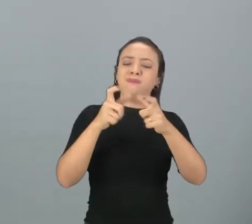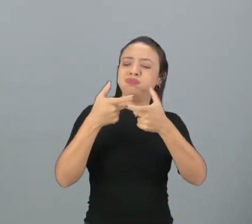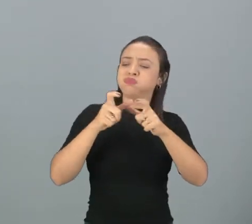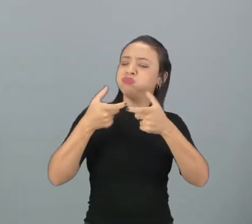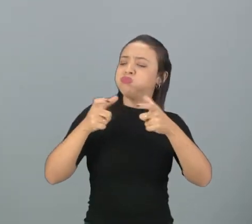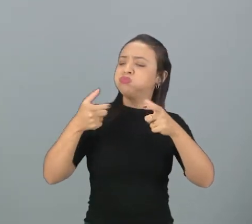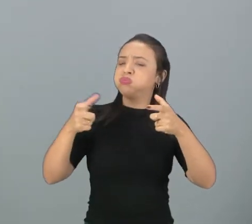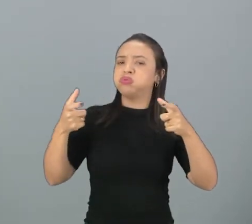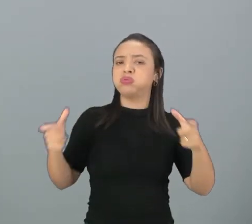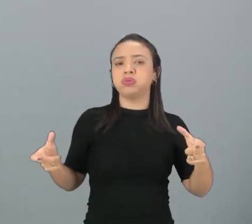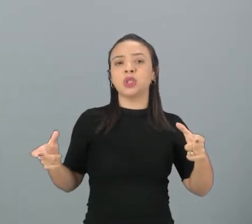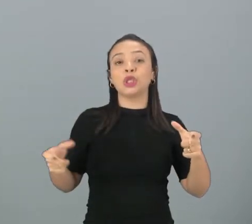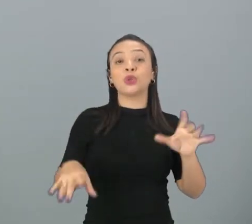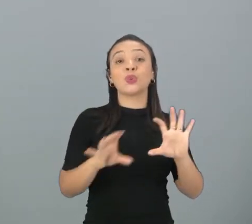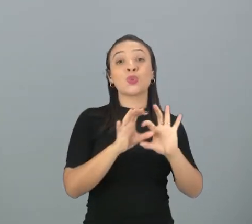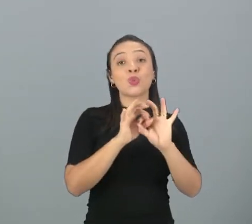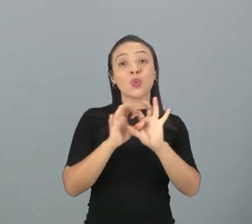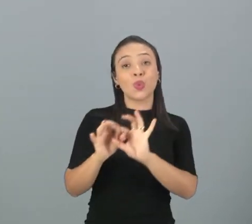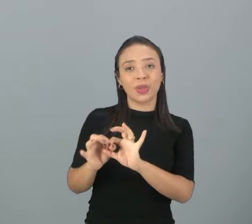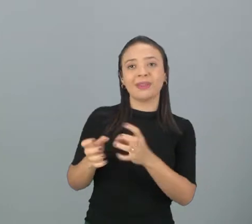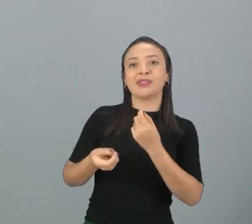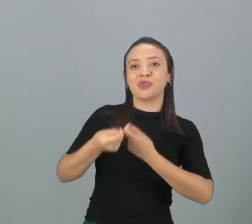universo das economias mundial.